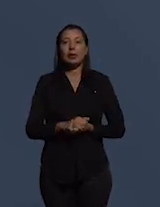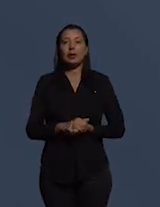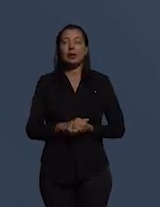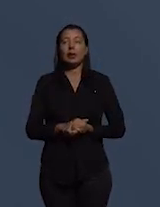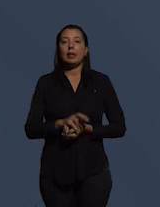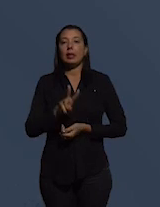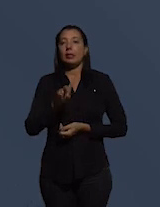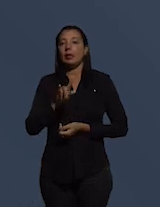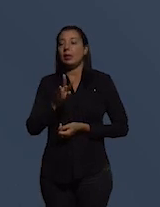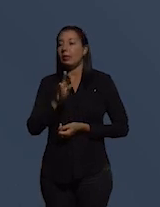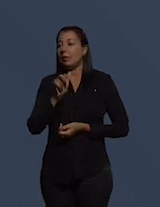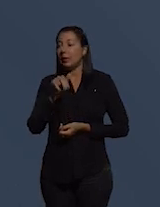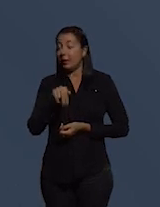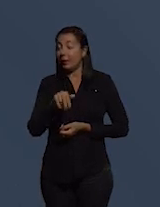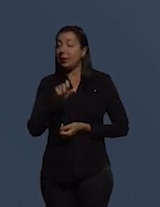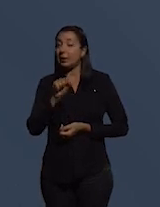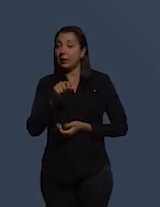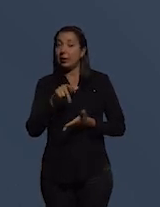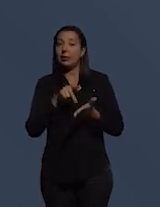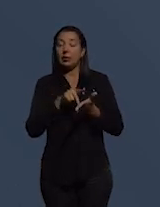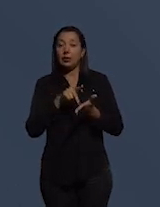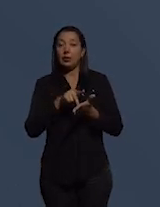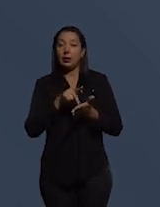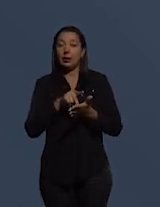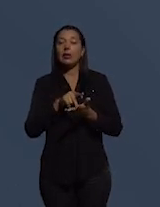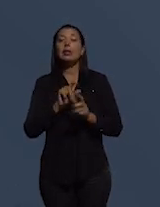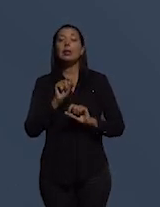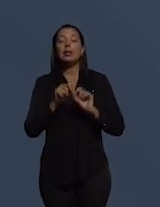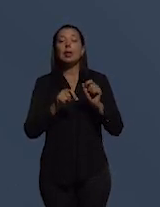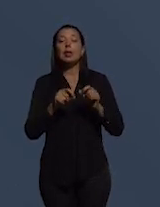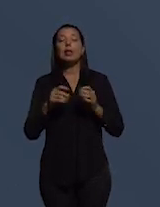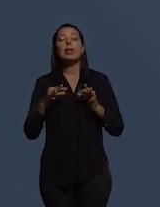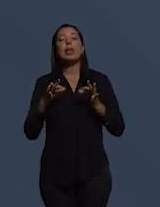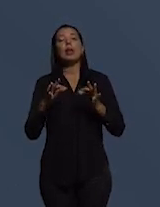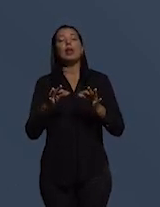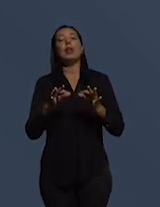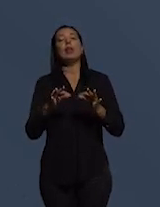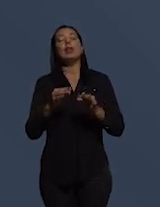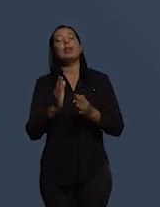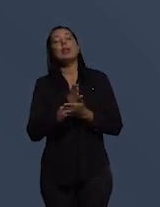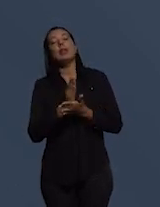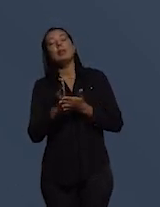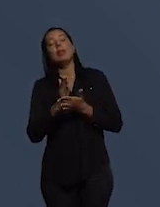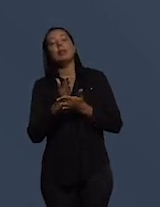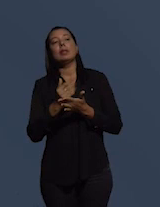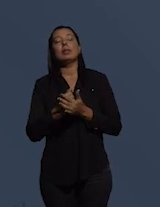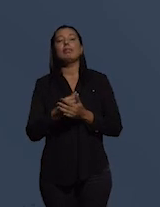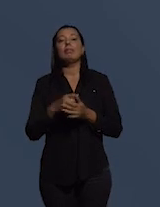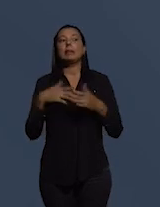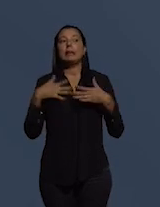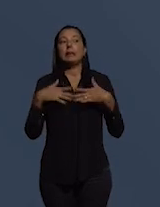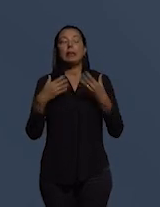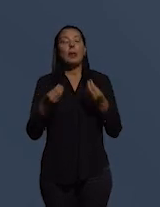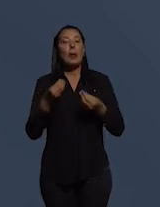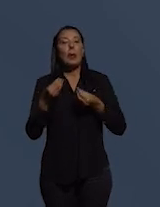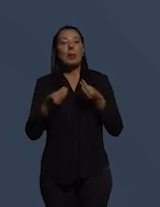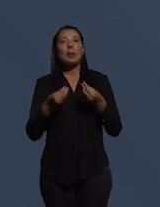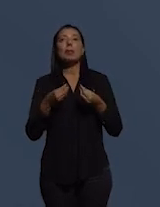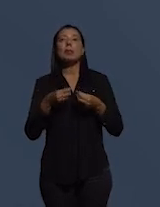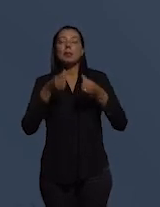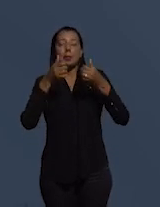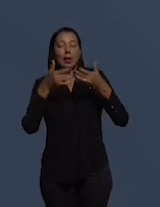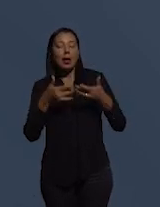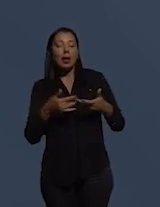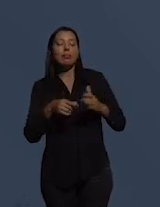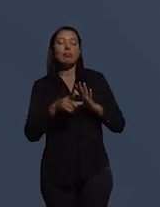Vivian, de fato, questões tecnológicas às vezes nos pegam de surpresa, mas eu dizia então